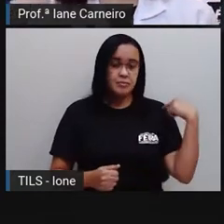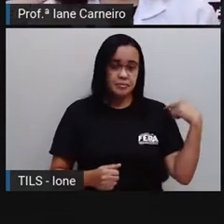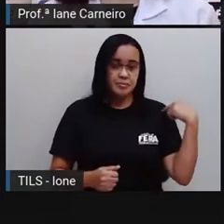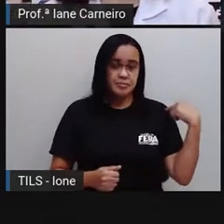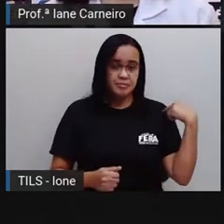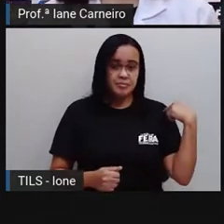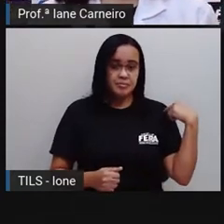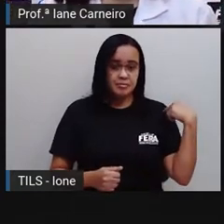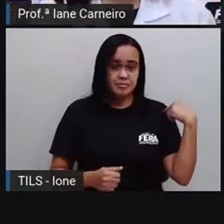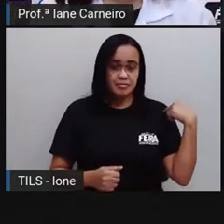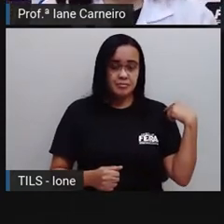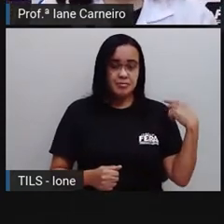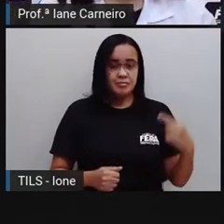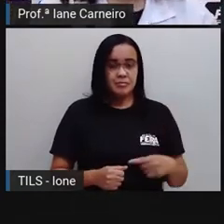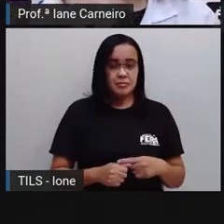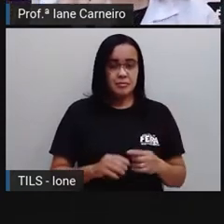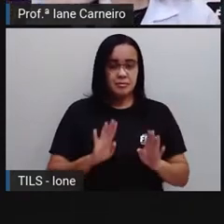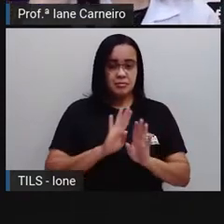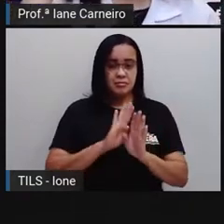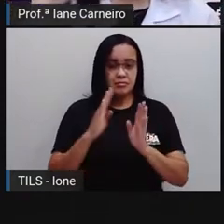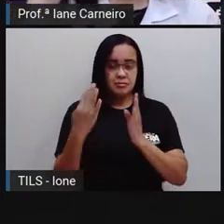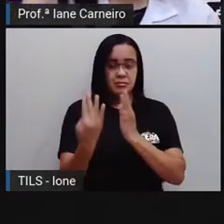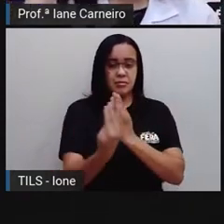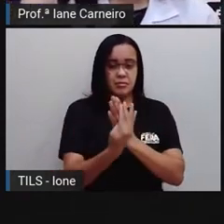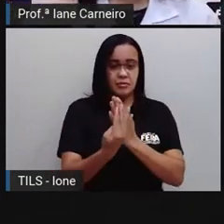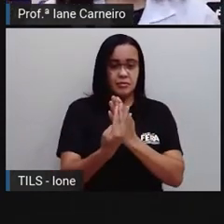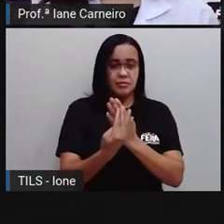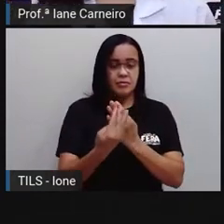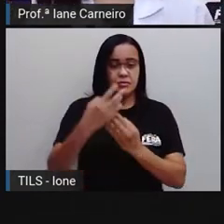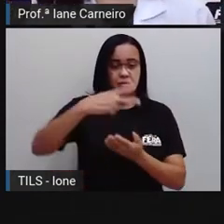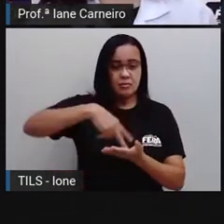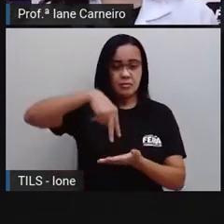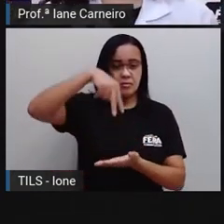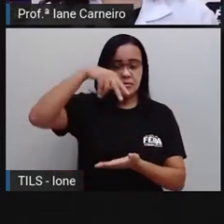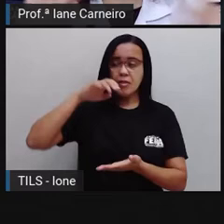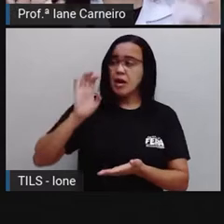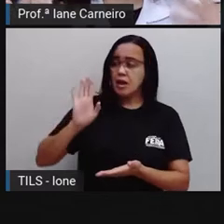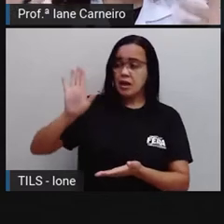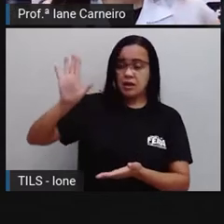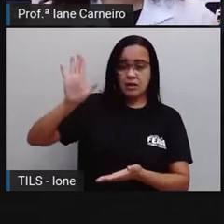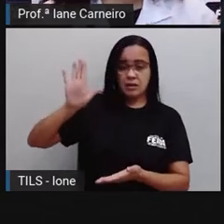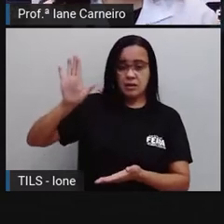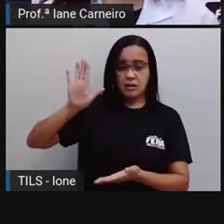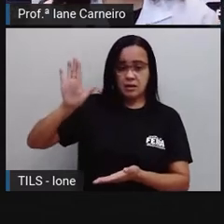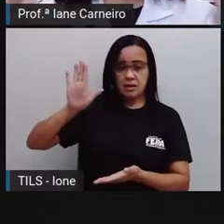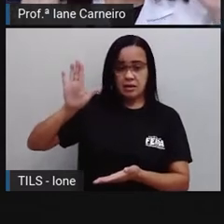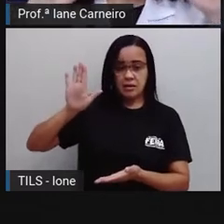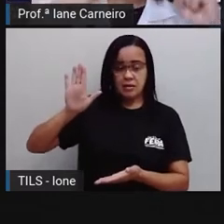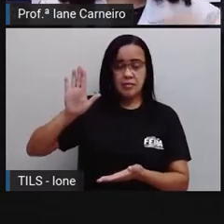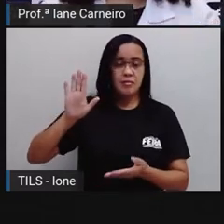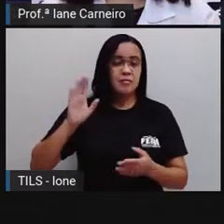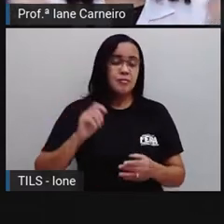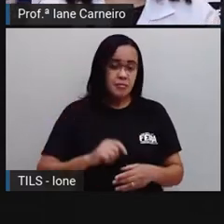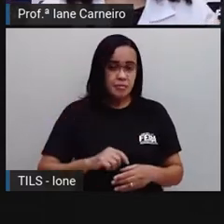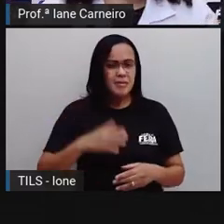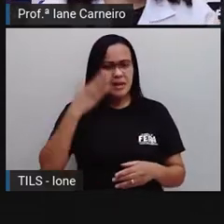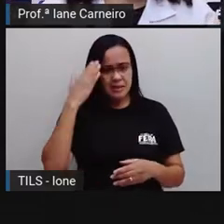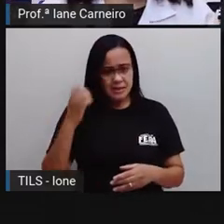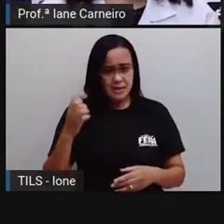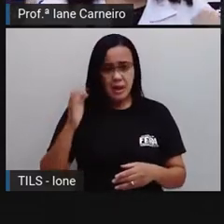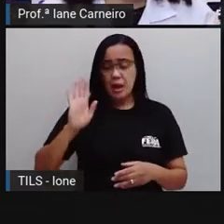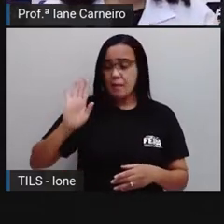Mas se você virar de costas, né? E você levantar a mesma mão que a Pró está levantando, você vai identificar a mão